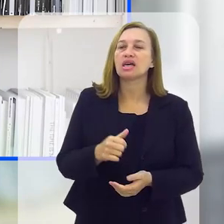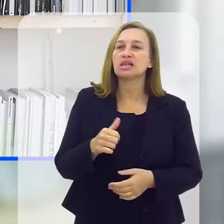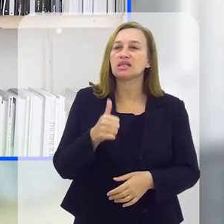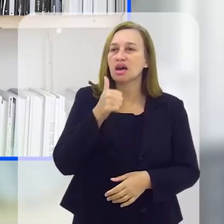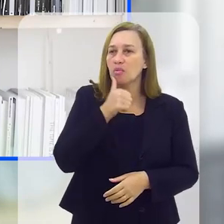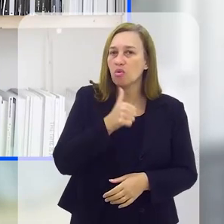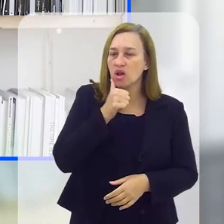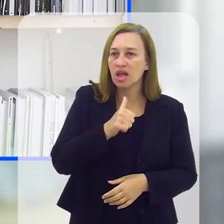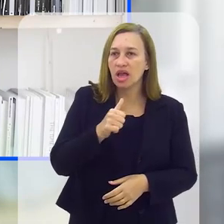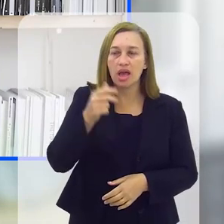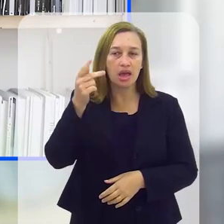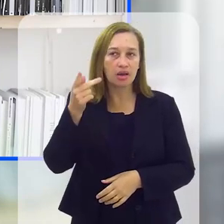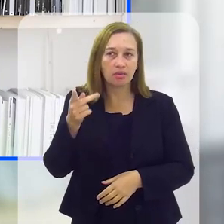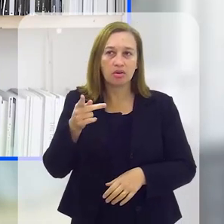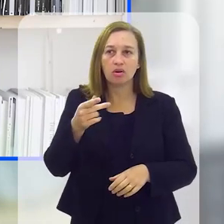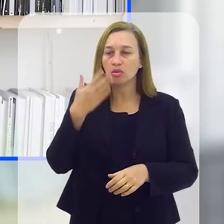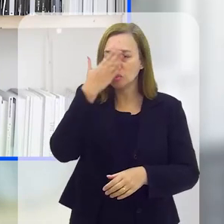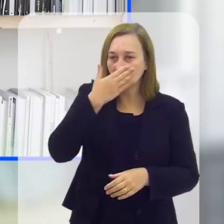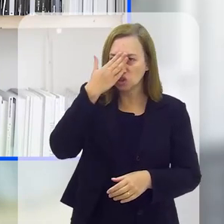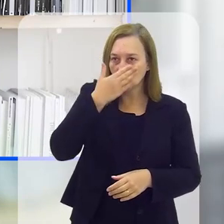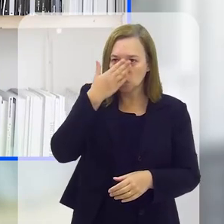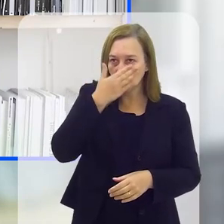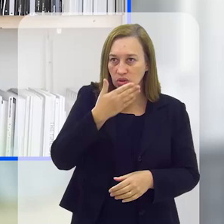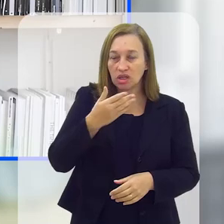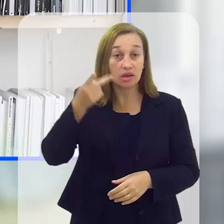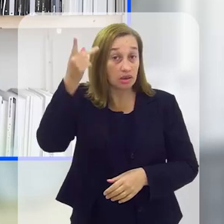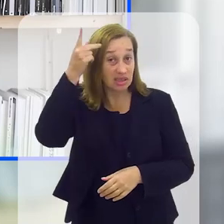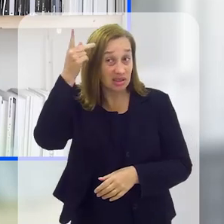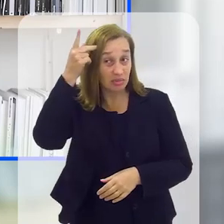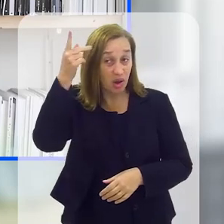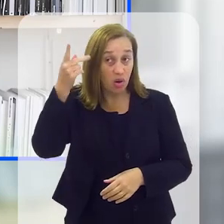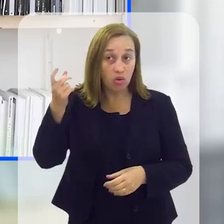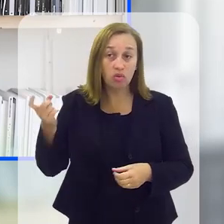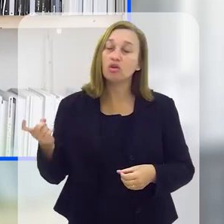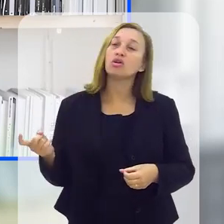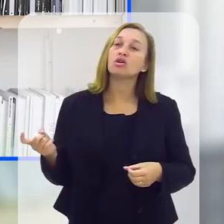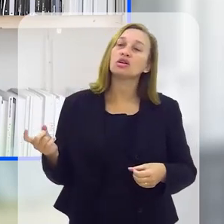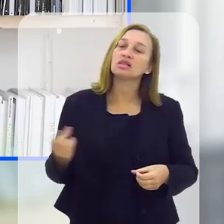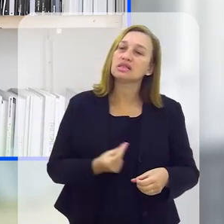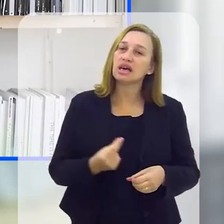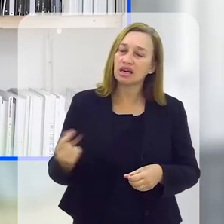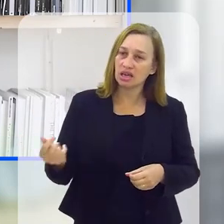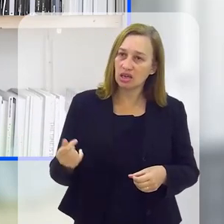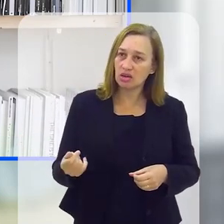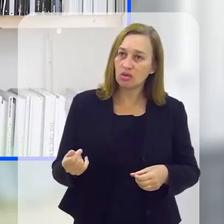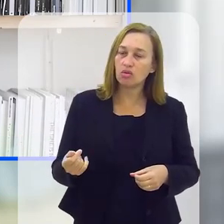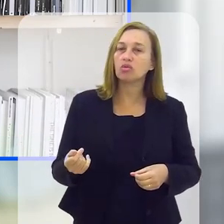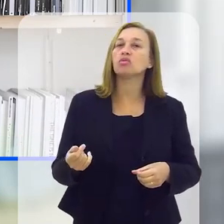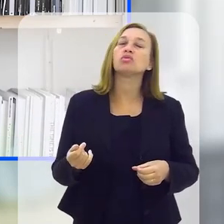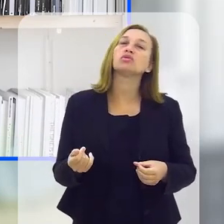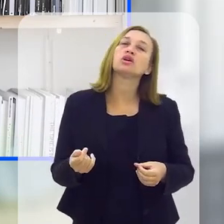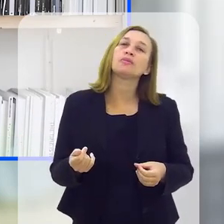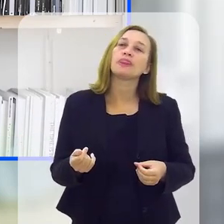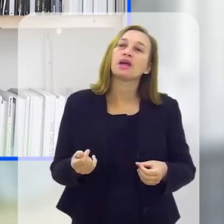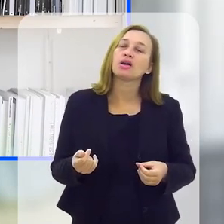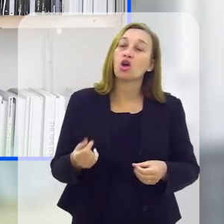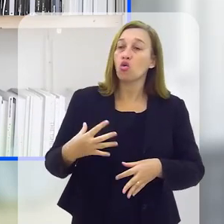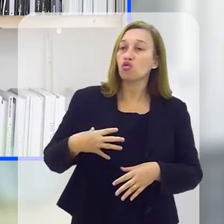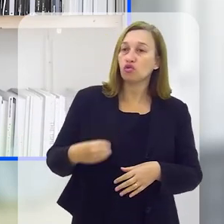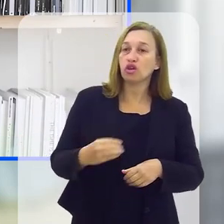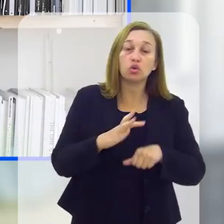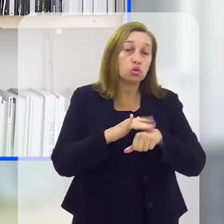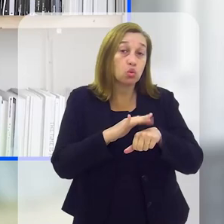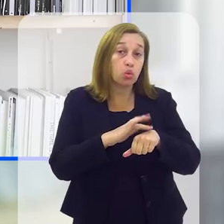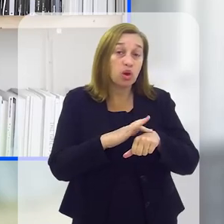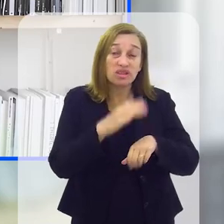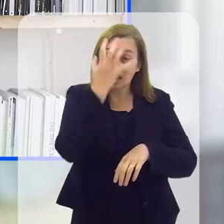Diz que saiu de São Paulo, porque o filho tinha uma doença grave e conseguiu juntar o dinheiro, né? Para que ele fizesse